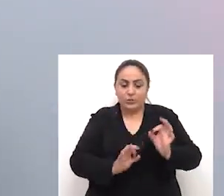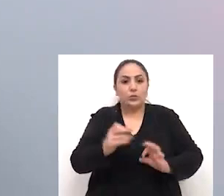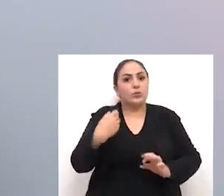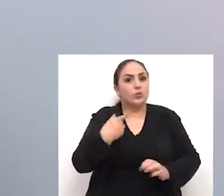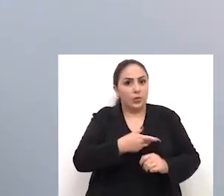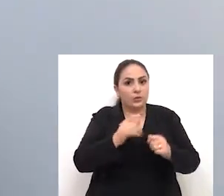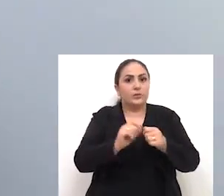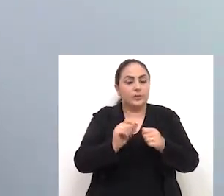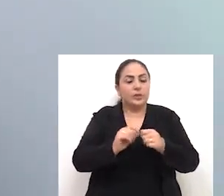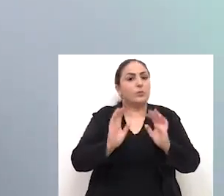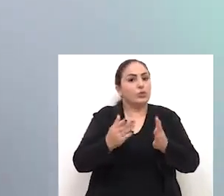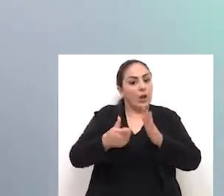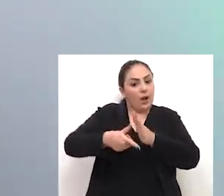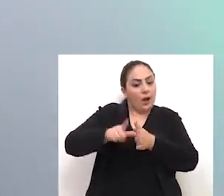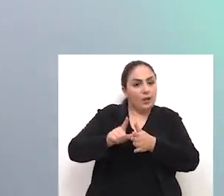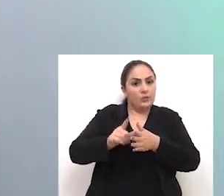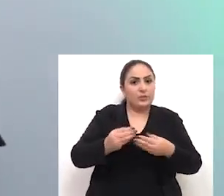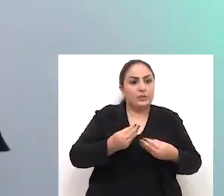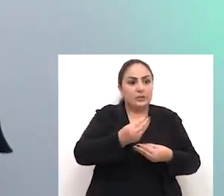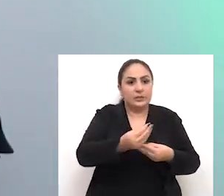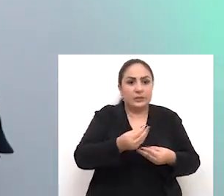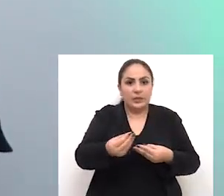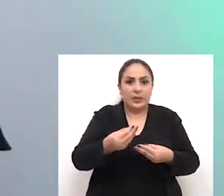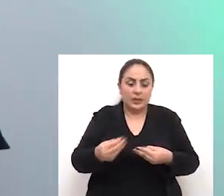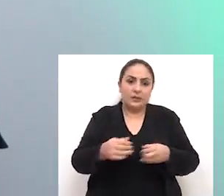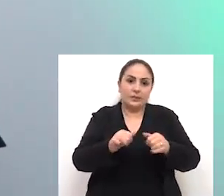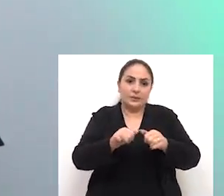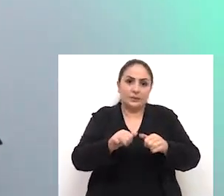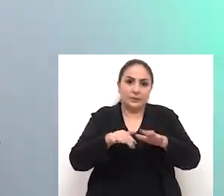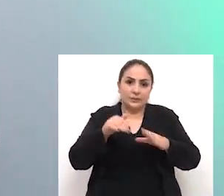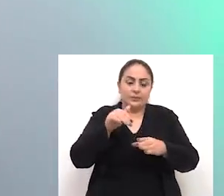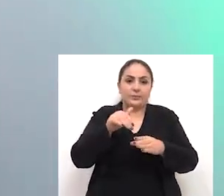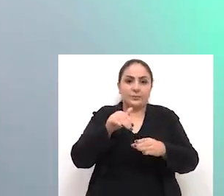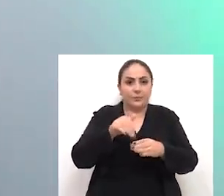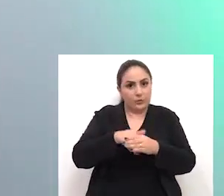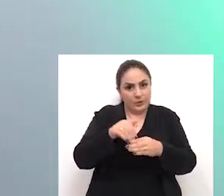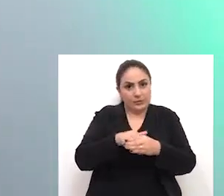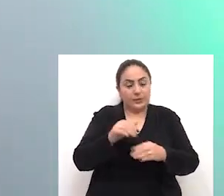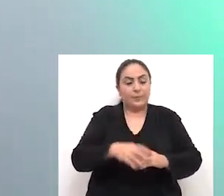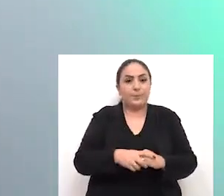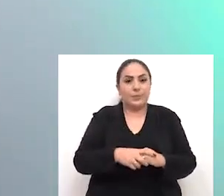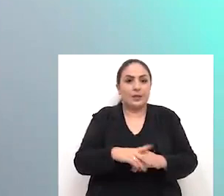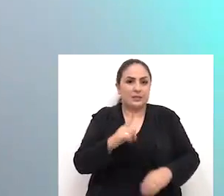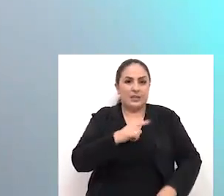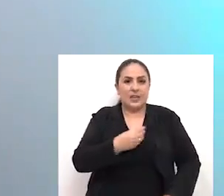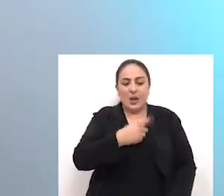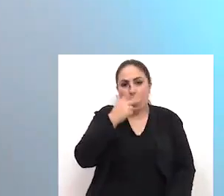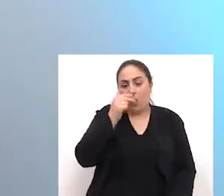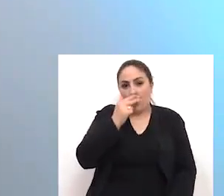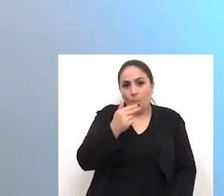nós fizemos, já antes de enviar os projetos para a Assembleia Legislativa, uma